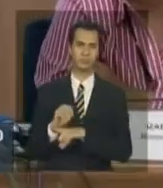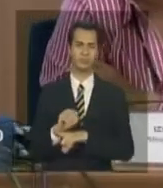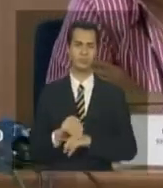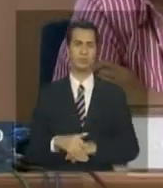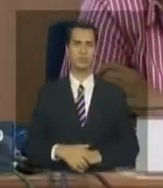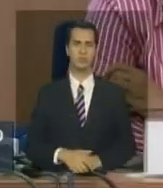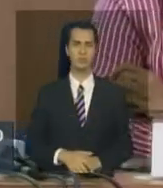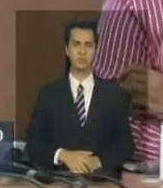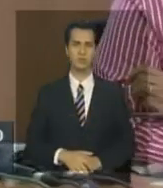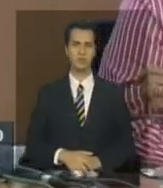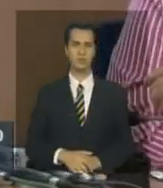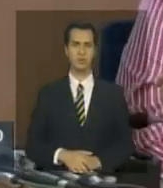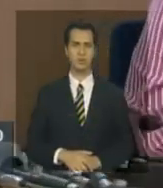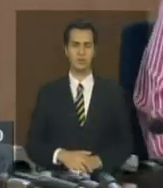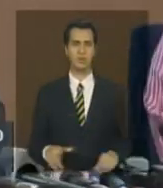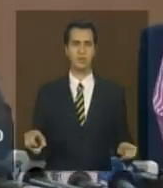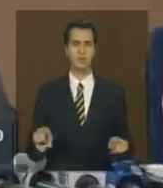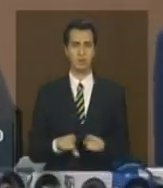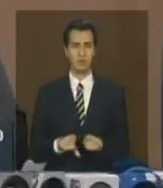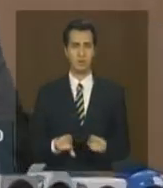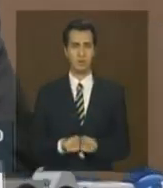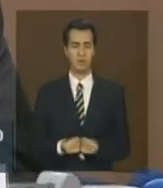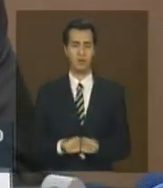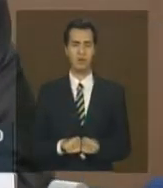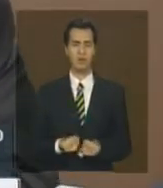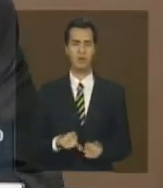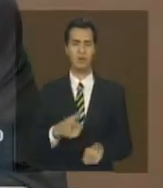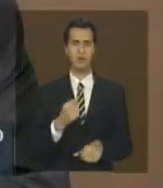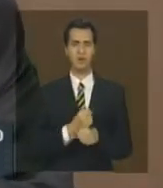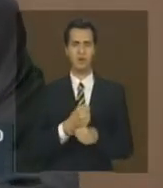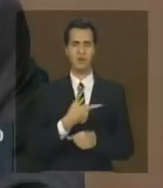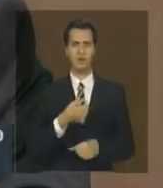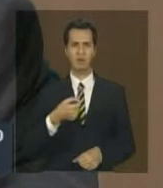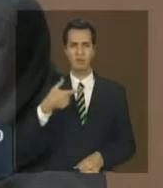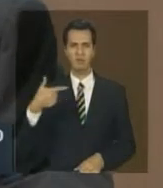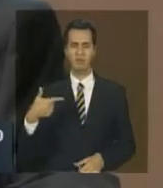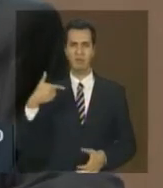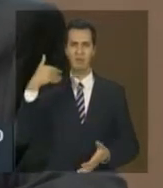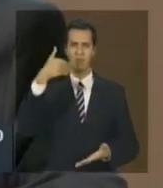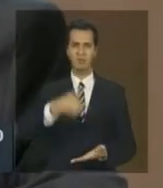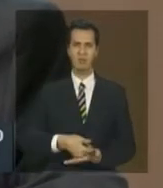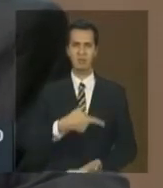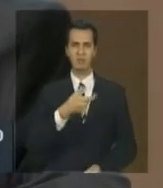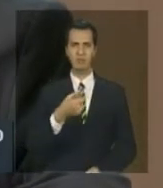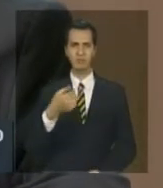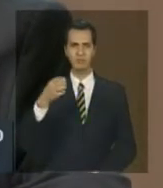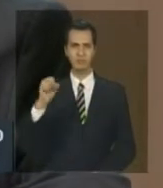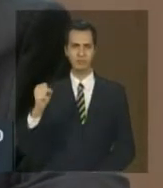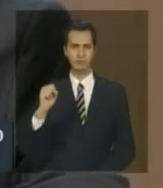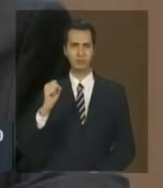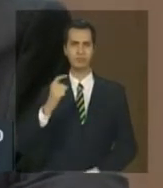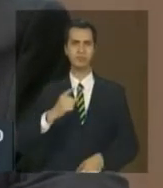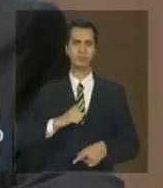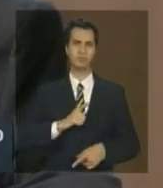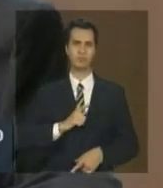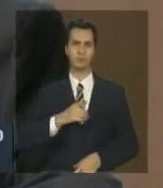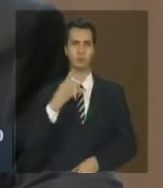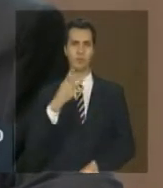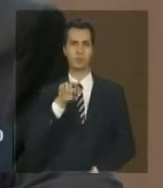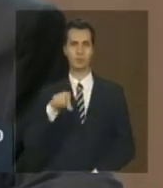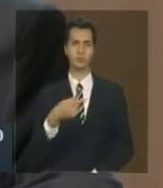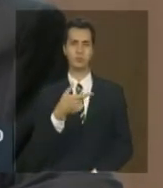e o desmatamento nesse período de 2002 a 2008 que foi correspondente a 4.279